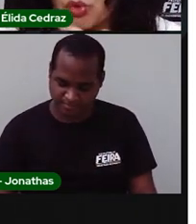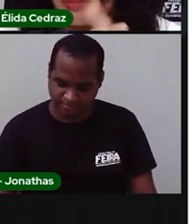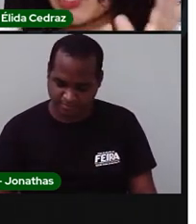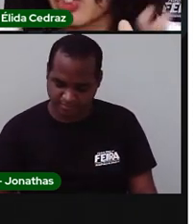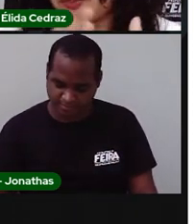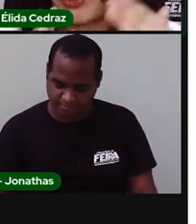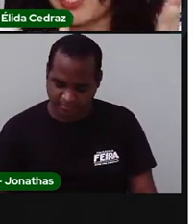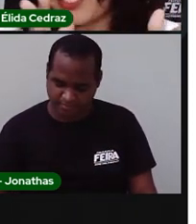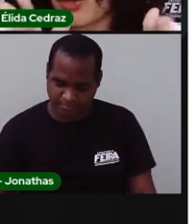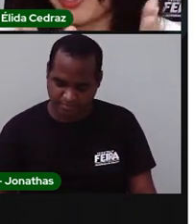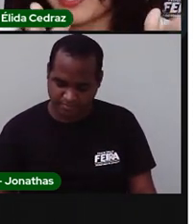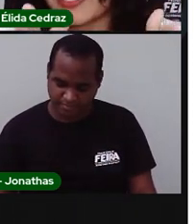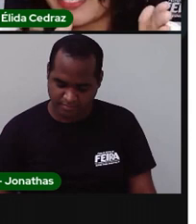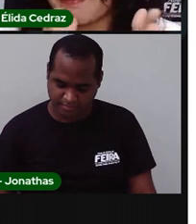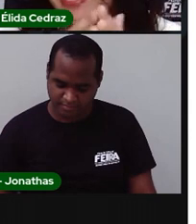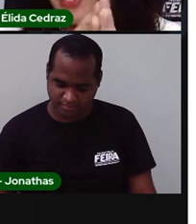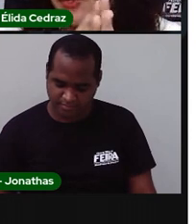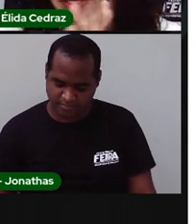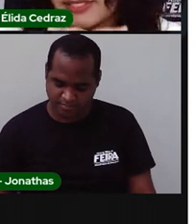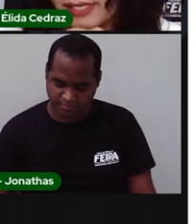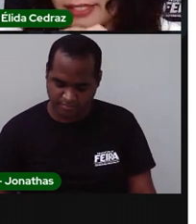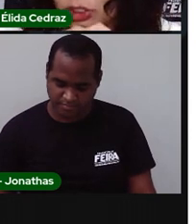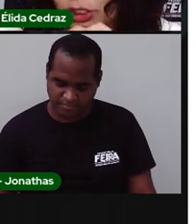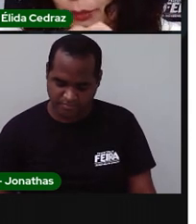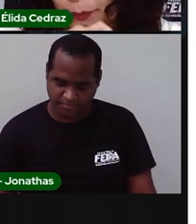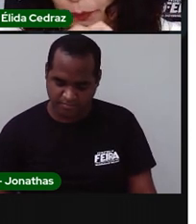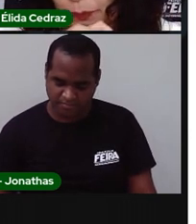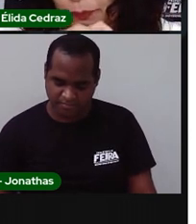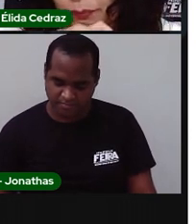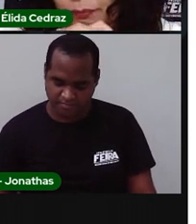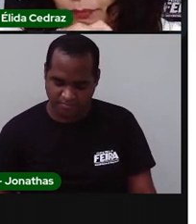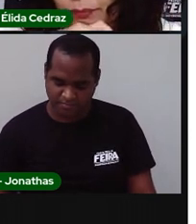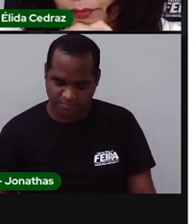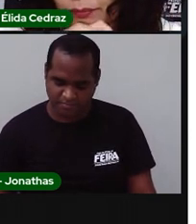Como a gente poderia organizar melhor essa lista?